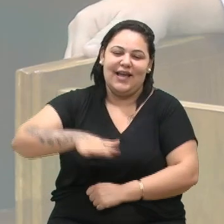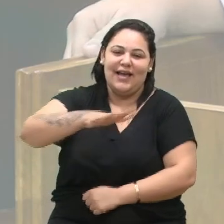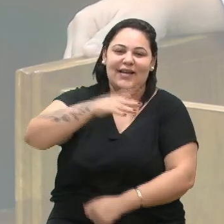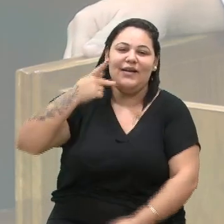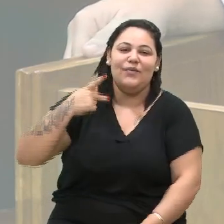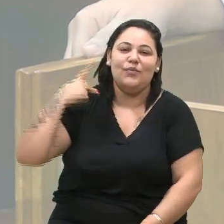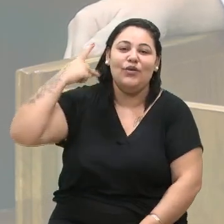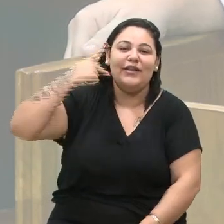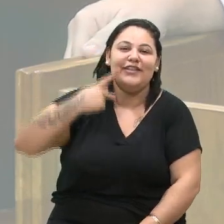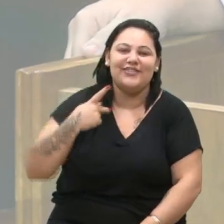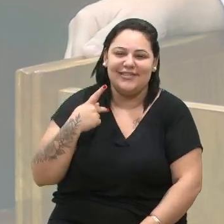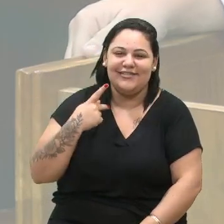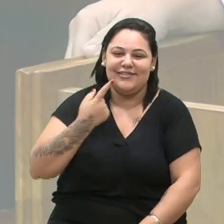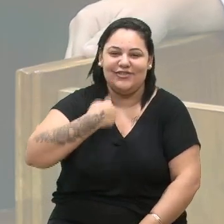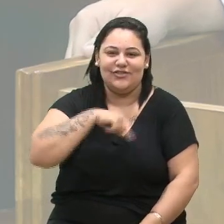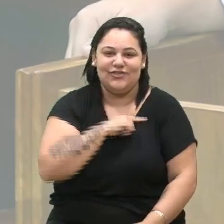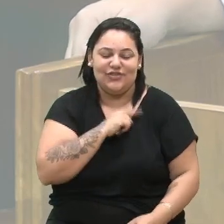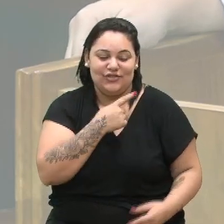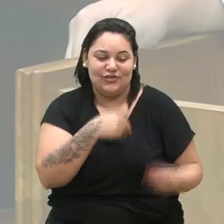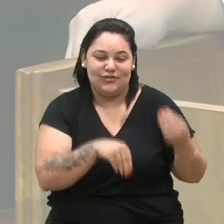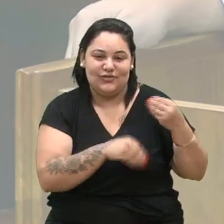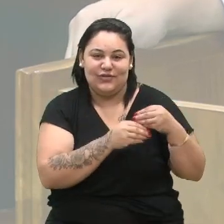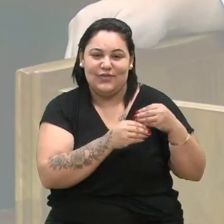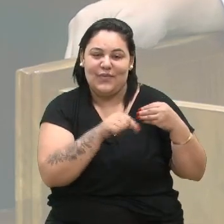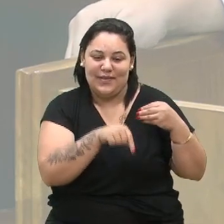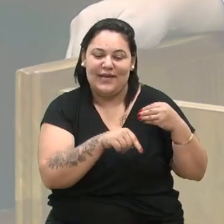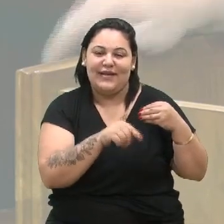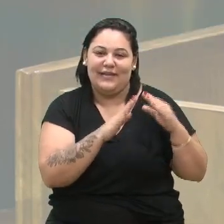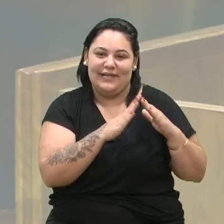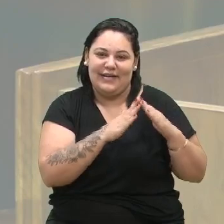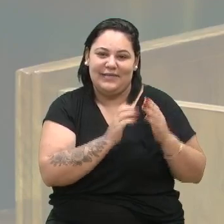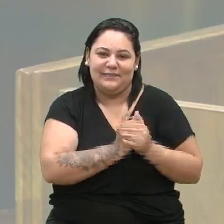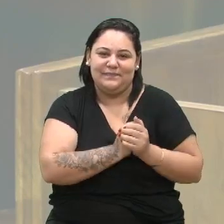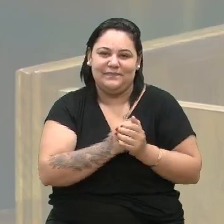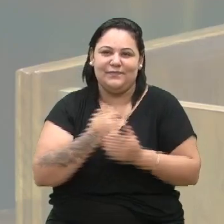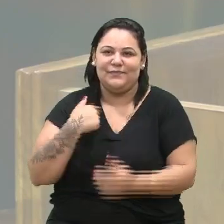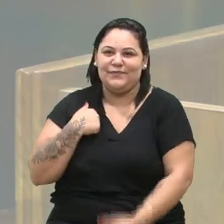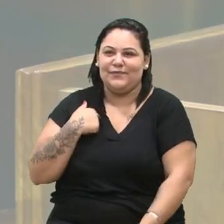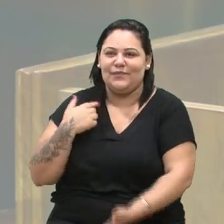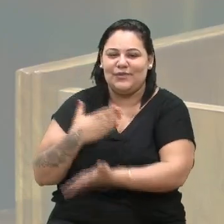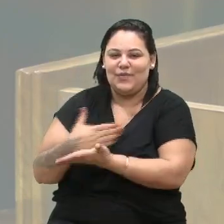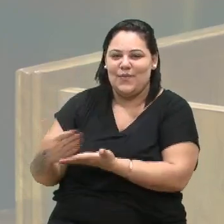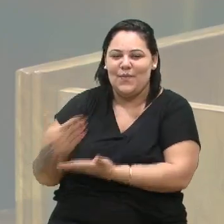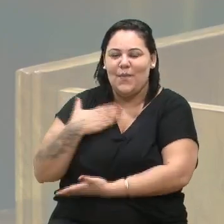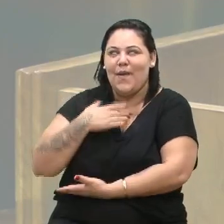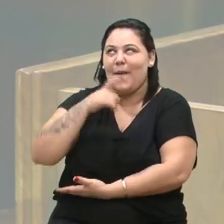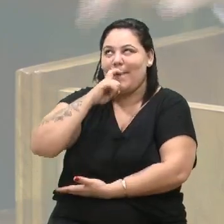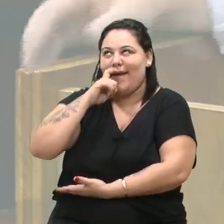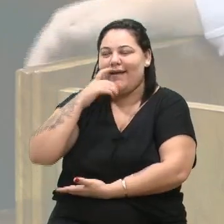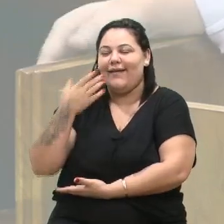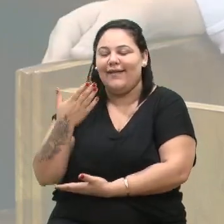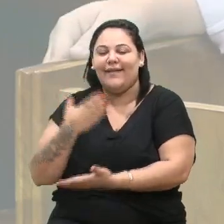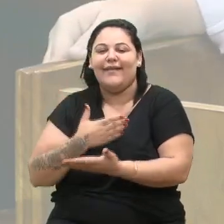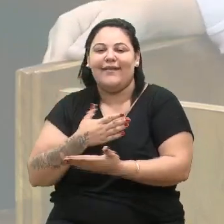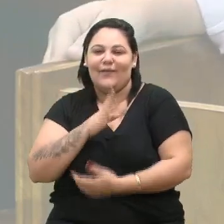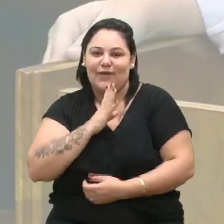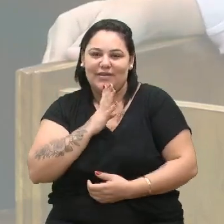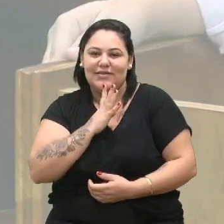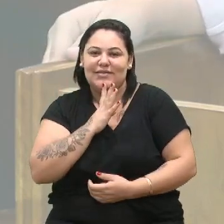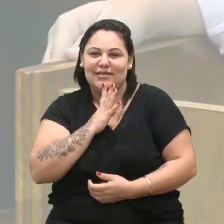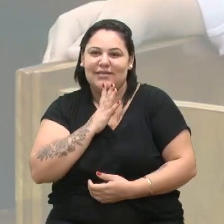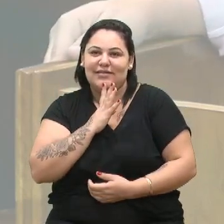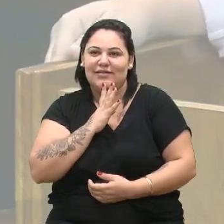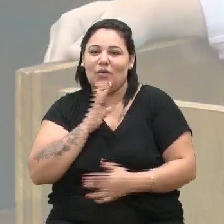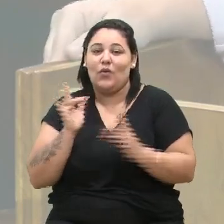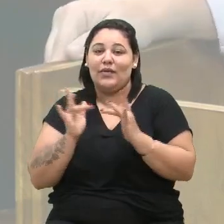hoje a gente compõe, graças a Deus, esta casa. Desde o meu pai, conheci com certeza o vereador, o ex, o senhor, através do